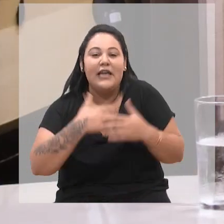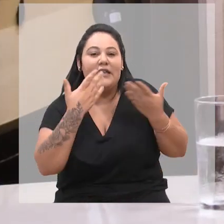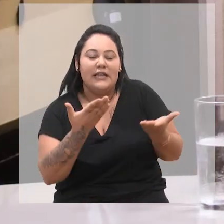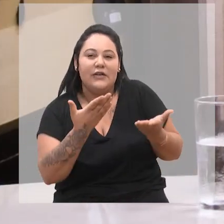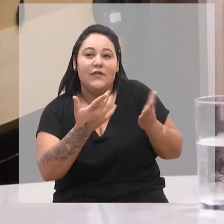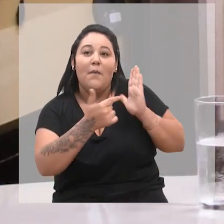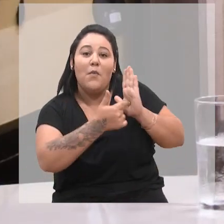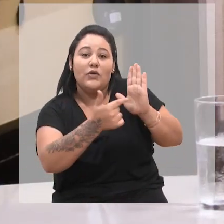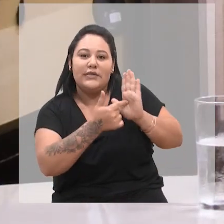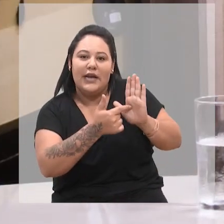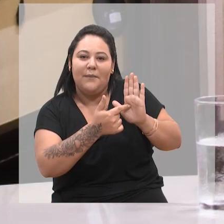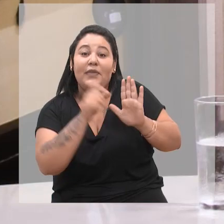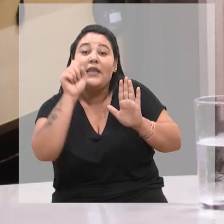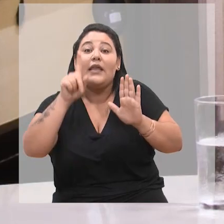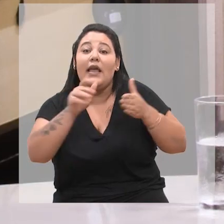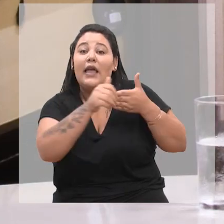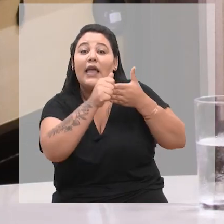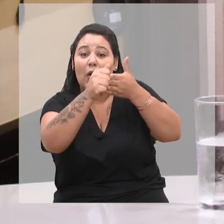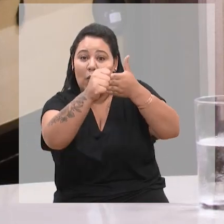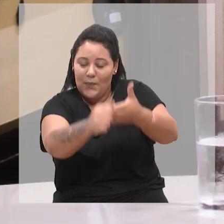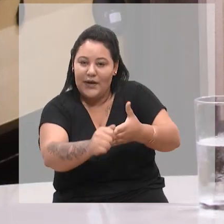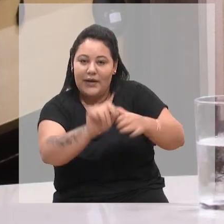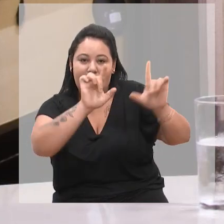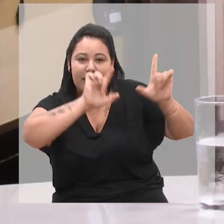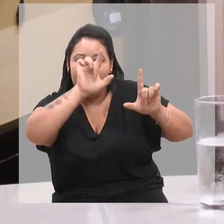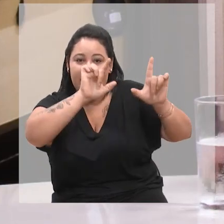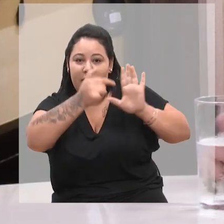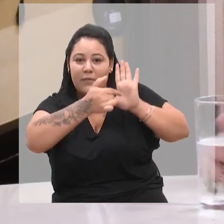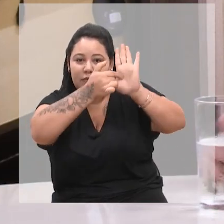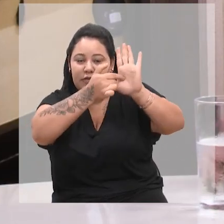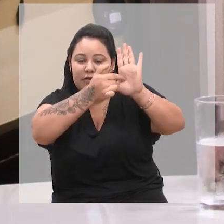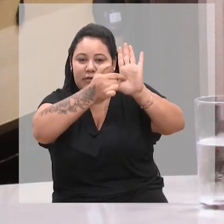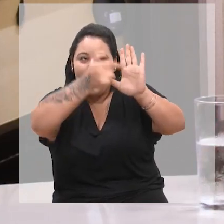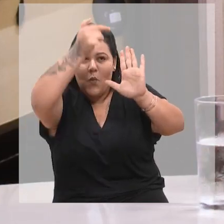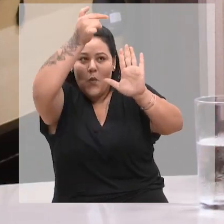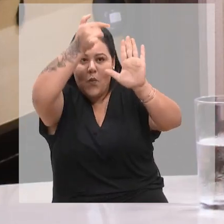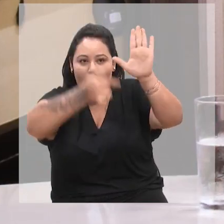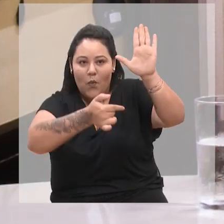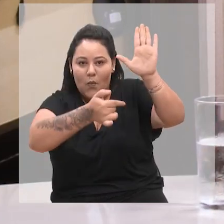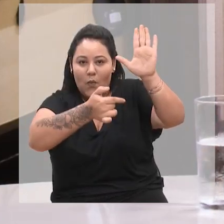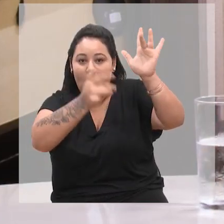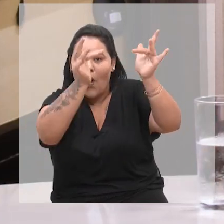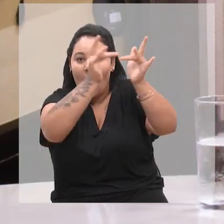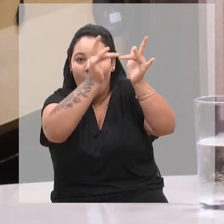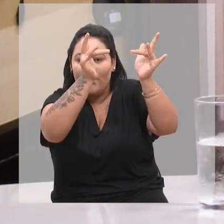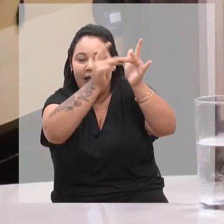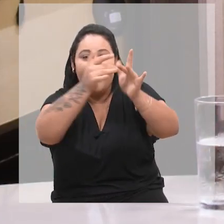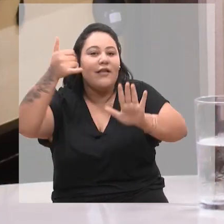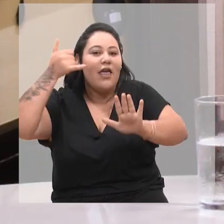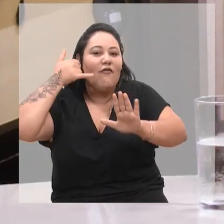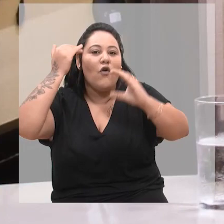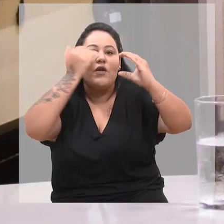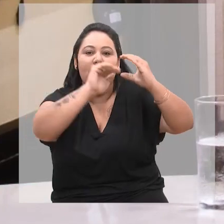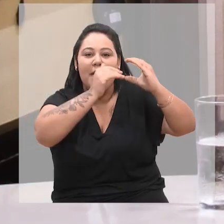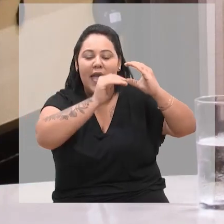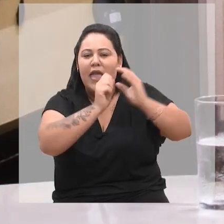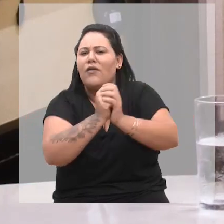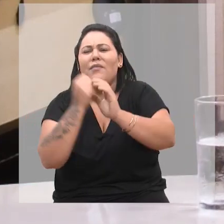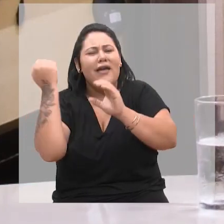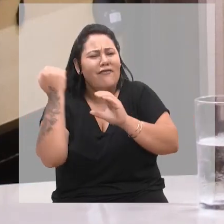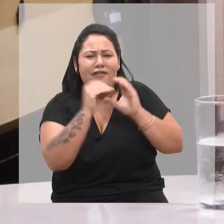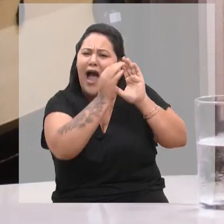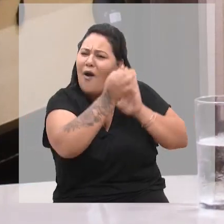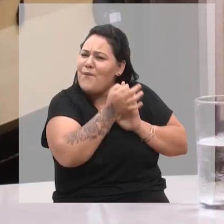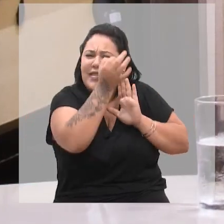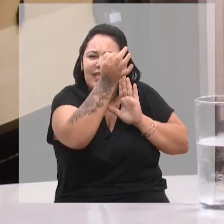aparecerão na tela, digamos assim, para quem está nos acompanhando neste momento, seus contatos telefônicos, e-mail para envio de